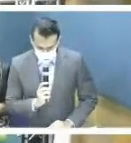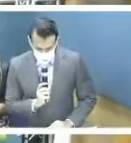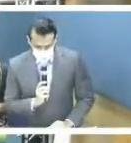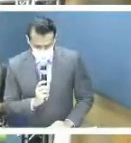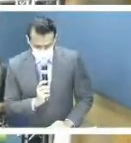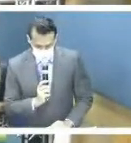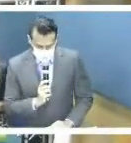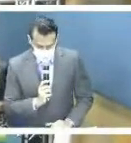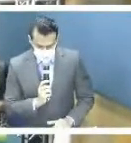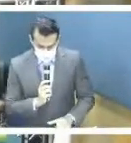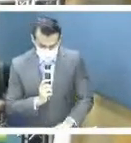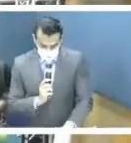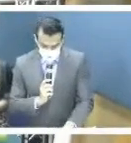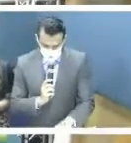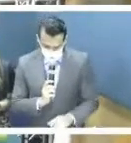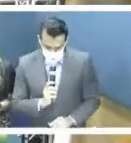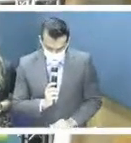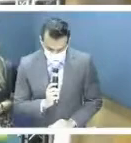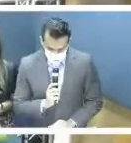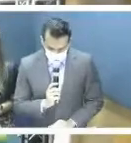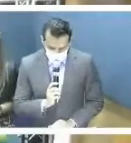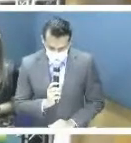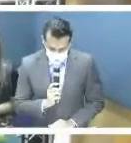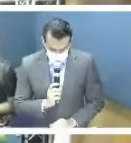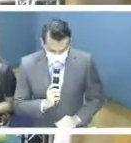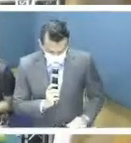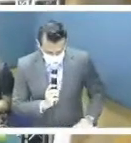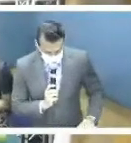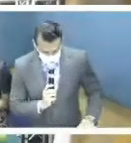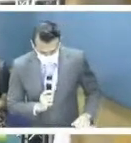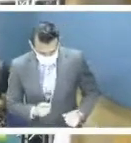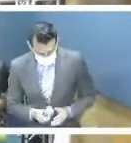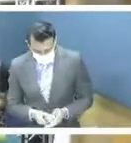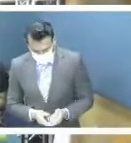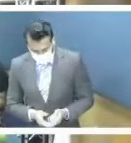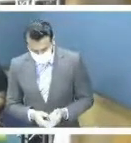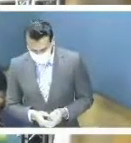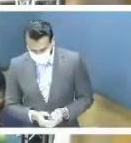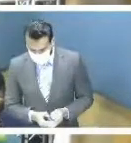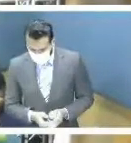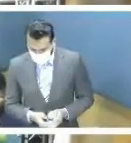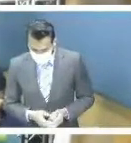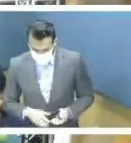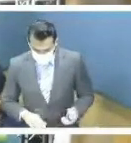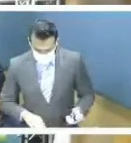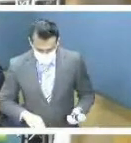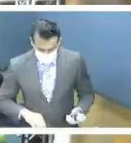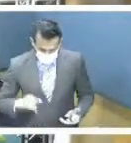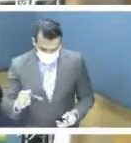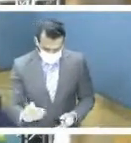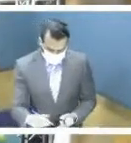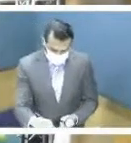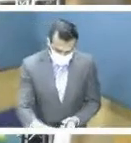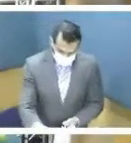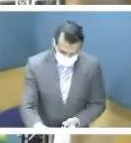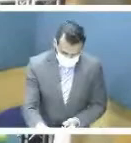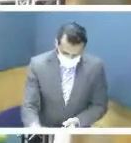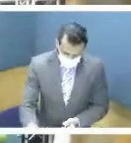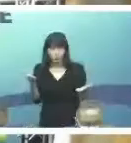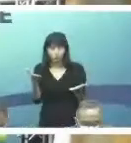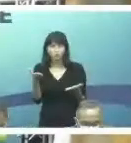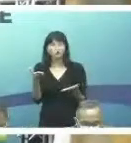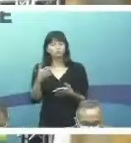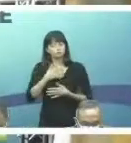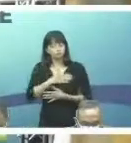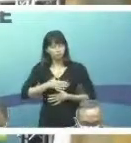apresentação o secretário de Vigilância em Saúde, Arnaldo Medeiros. Bom dia a todos e todas. É